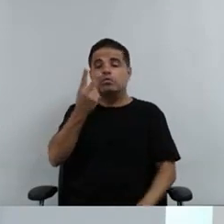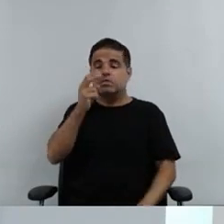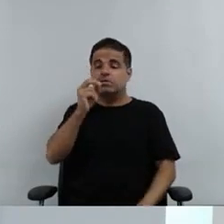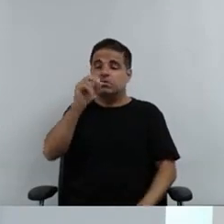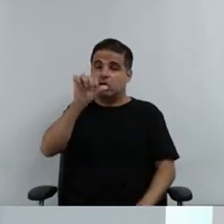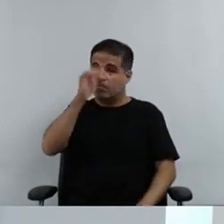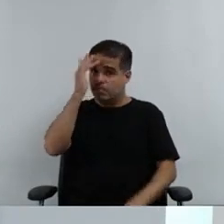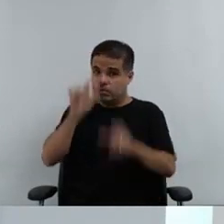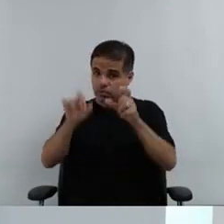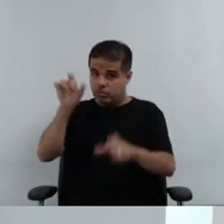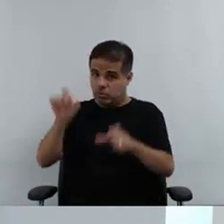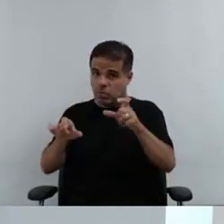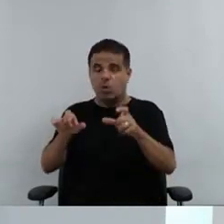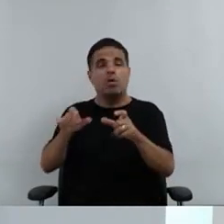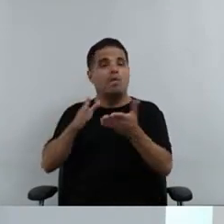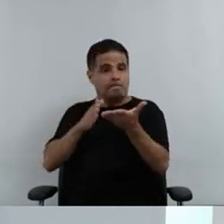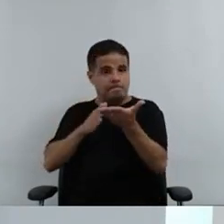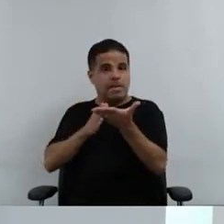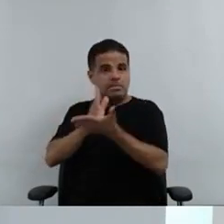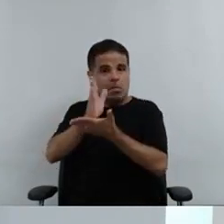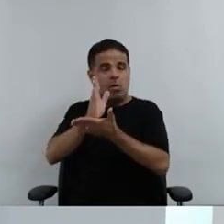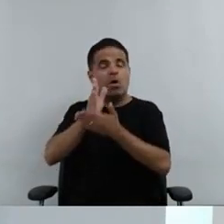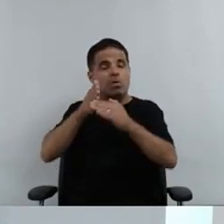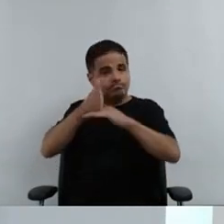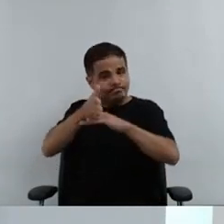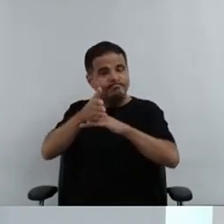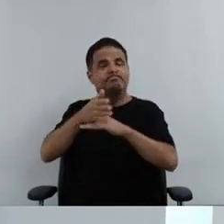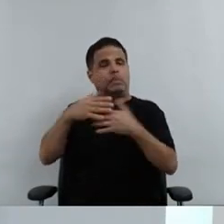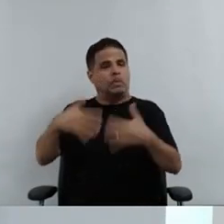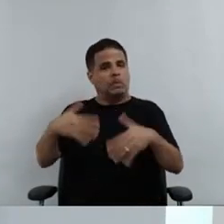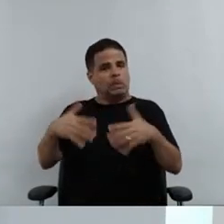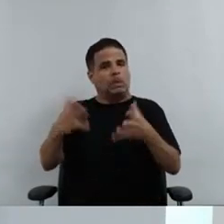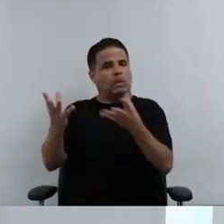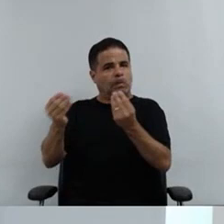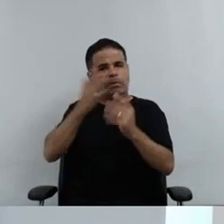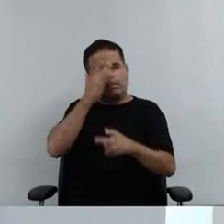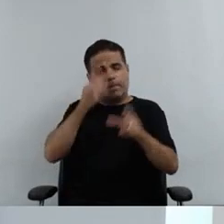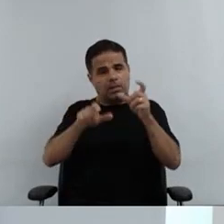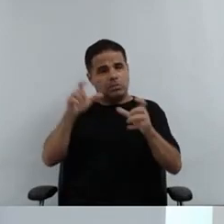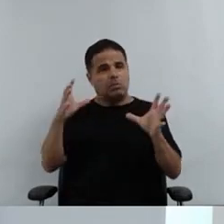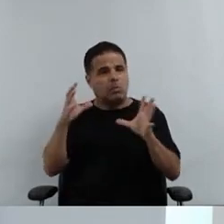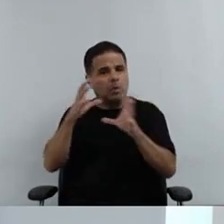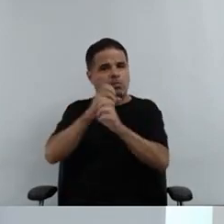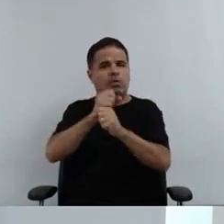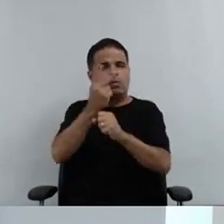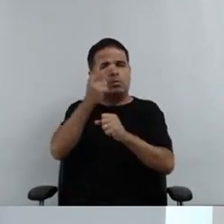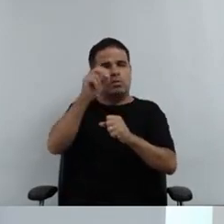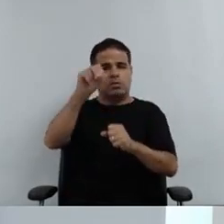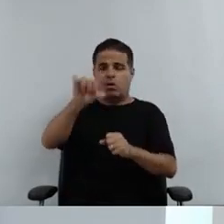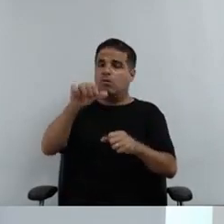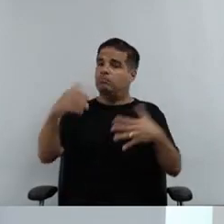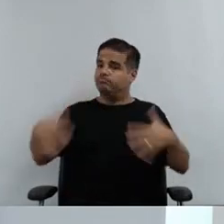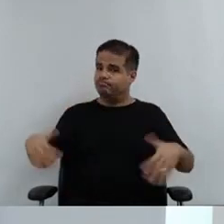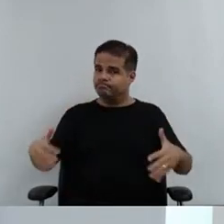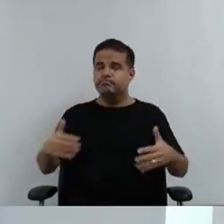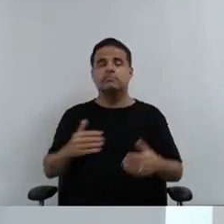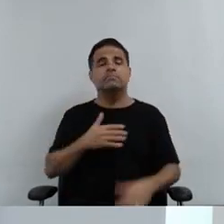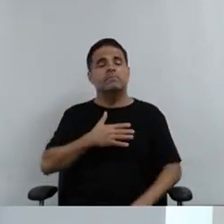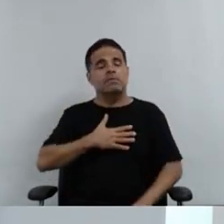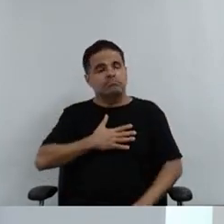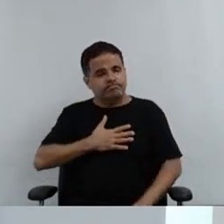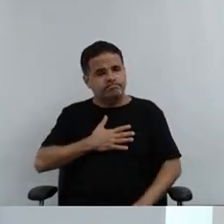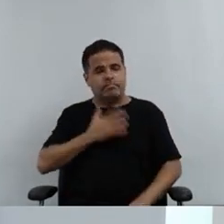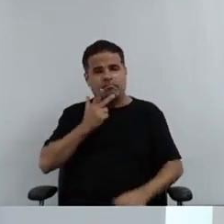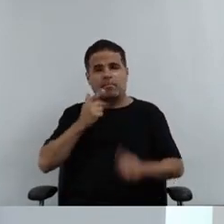foi uma participação bastante participativa e expressiva naquele ambiente. gostaria aqui de fazer